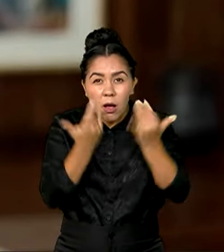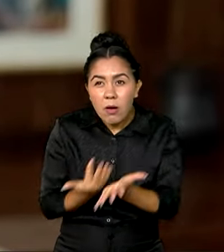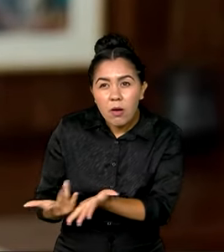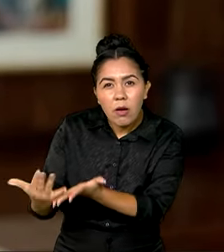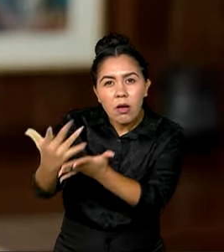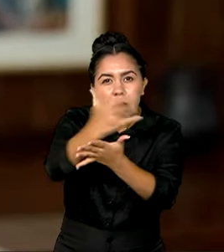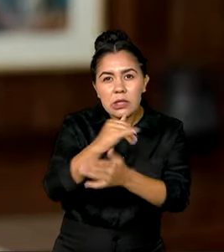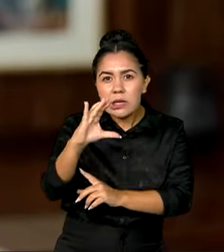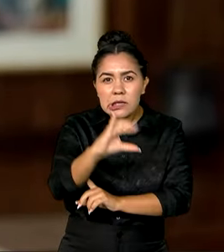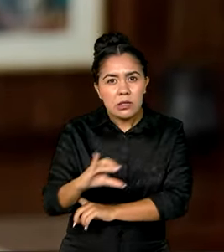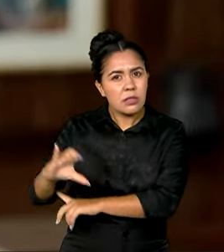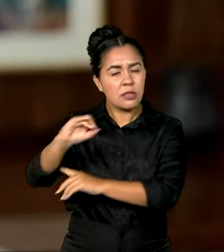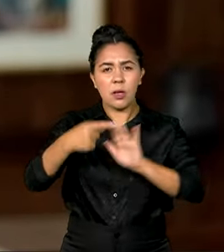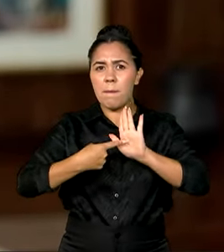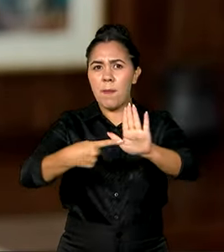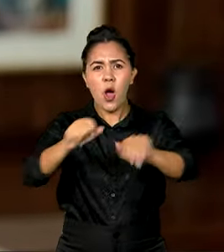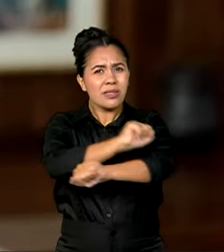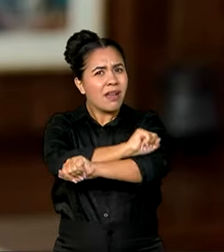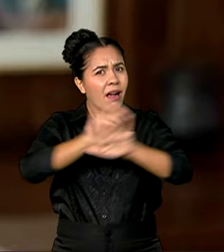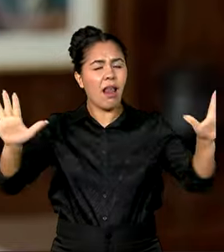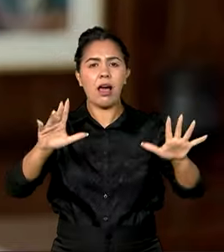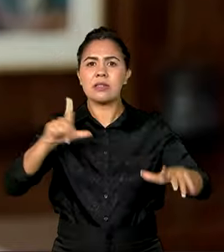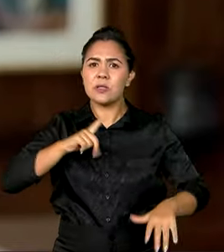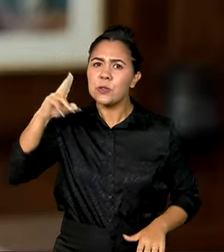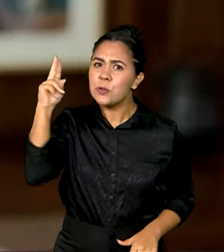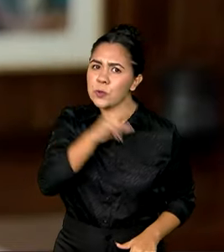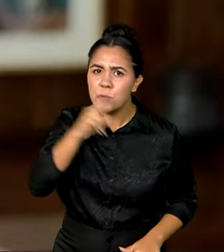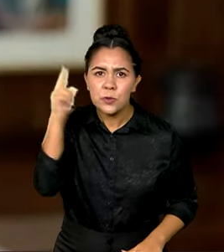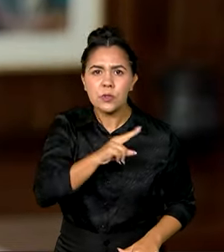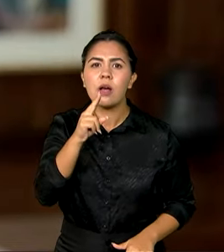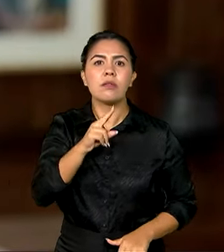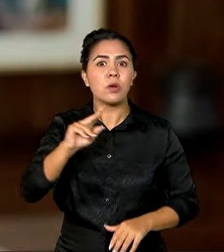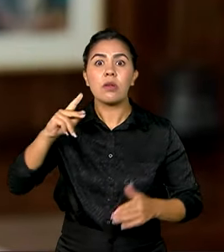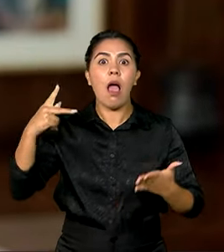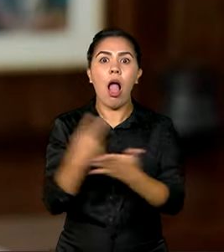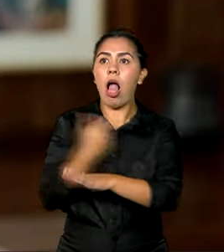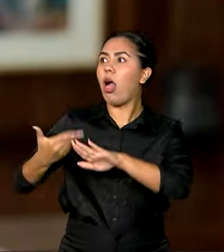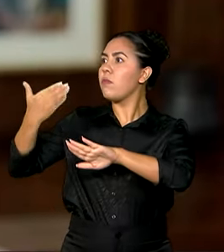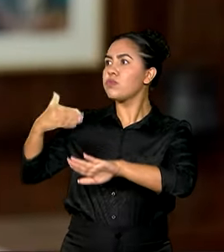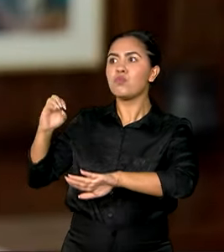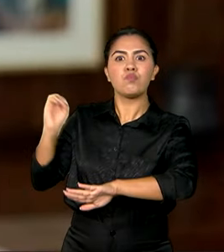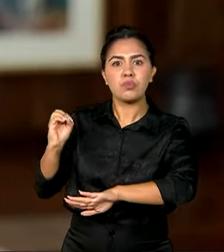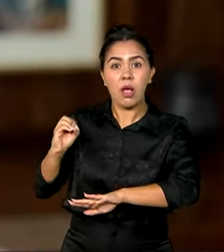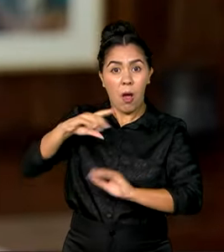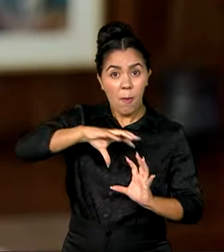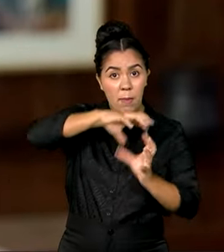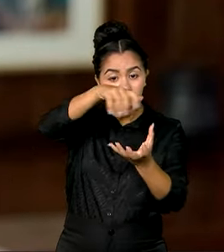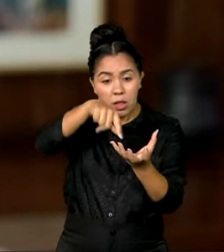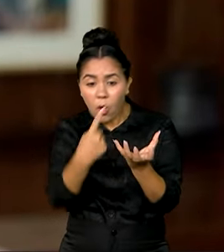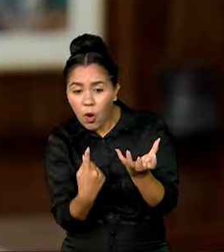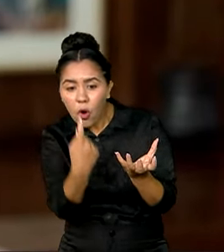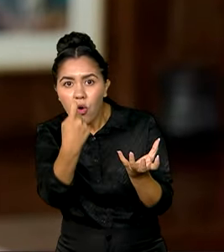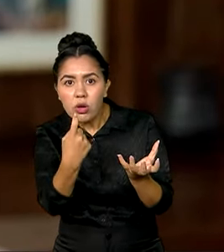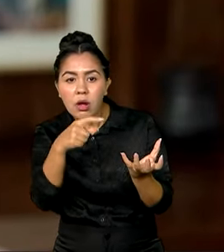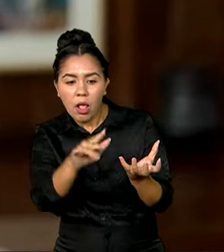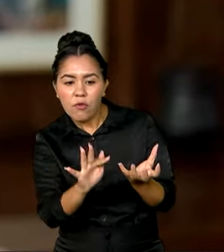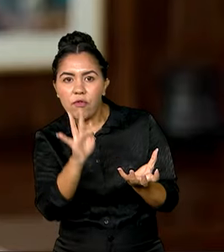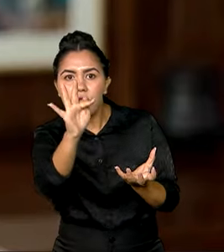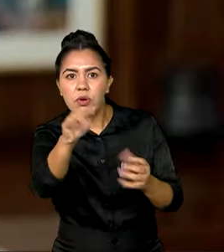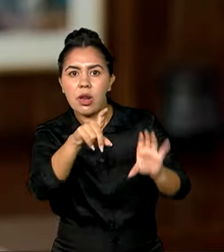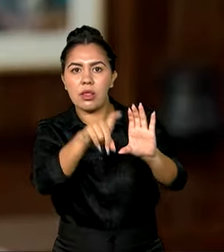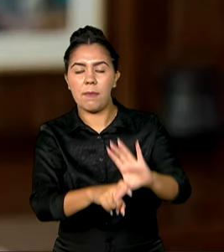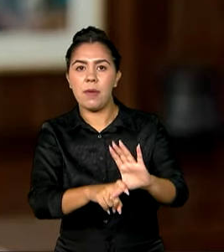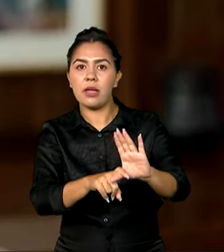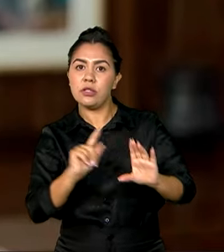ciência exprimem o sentido de urgência sem precedentes. O planeta é um só e seu futuro depende da ação